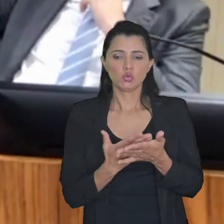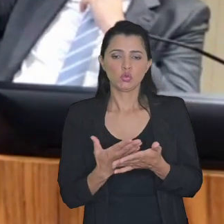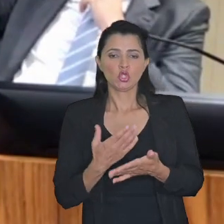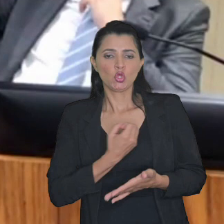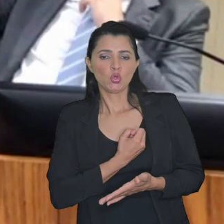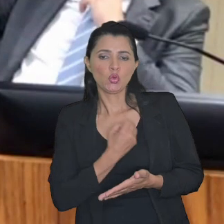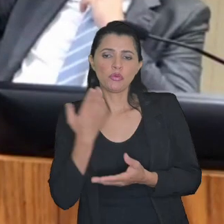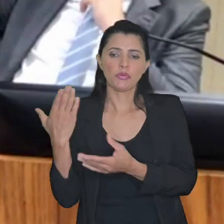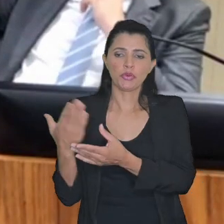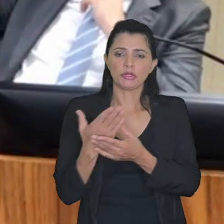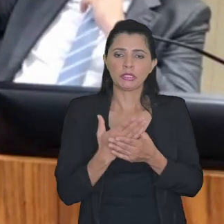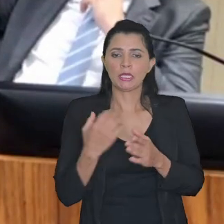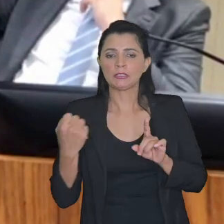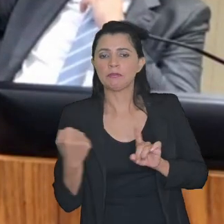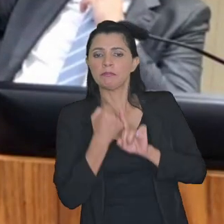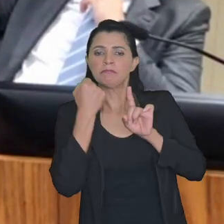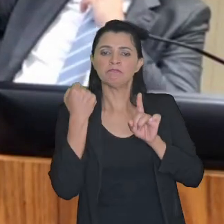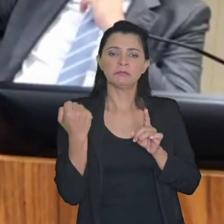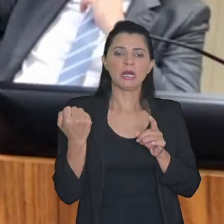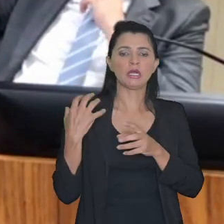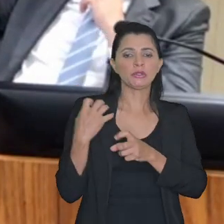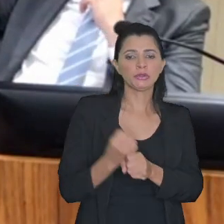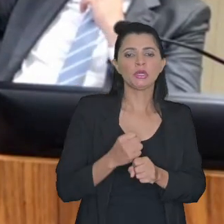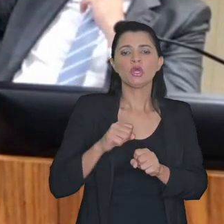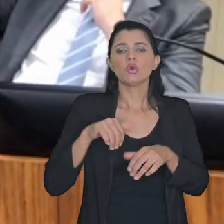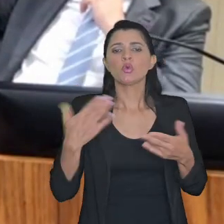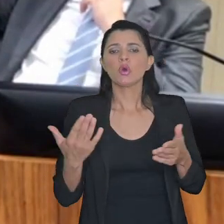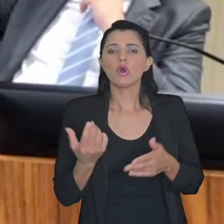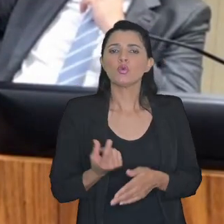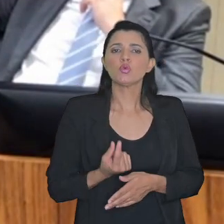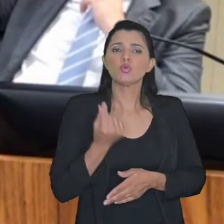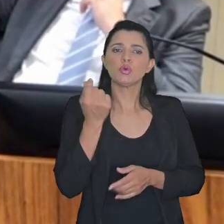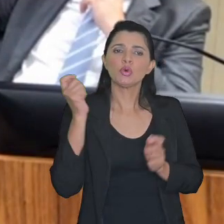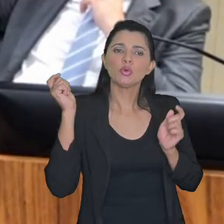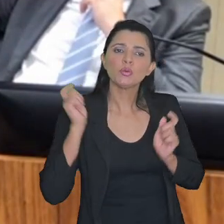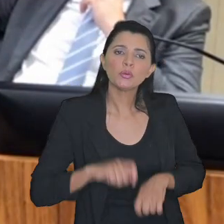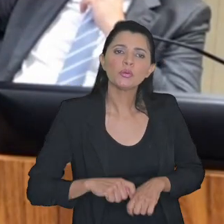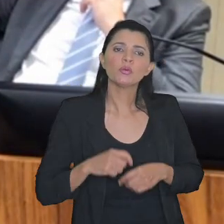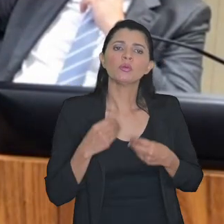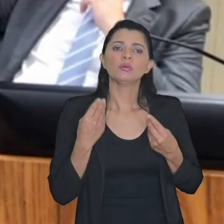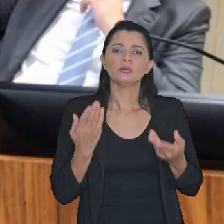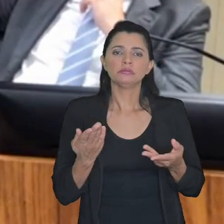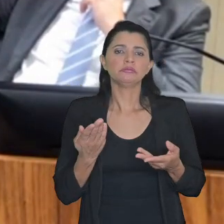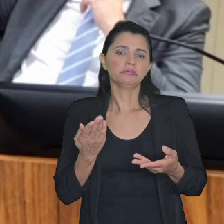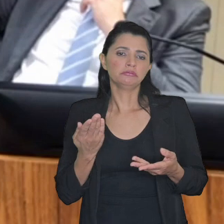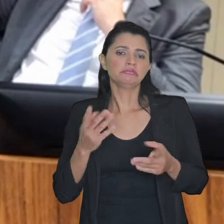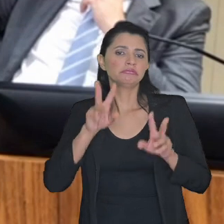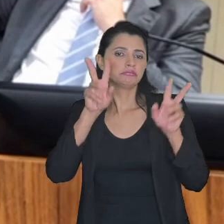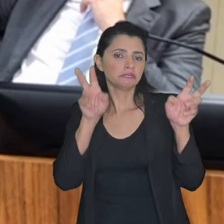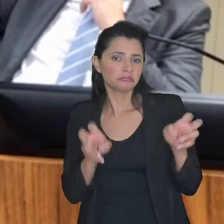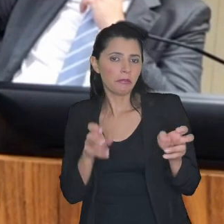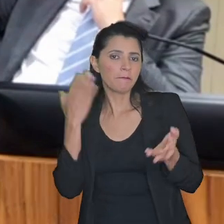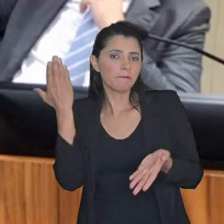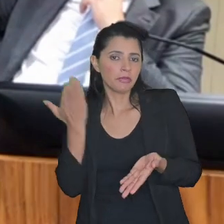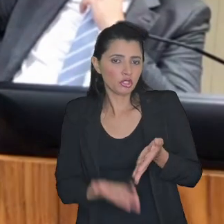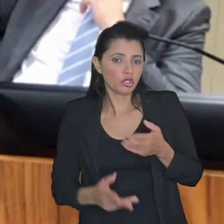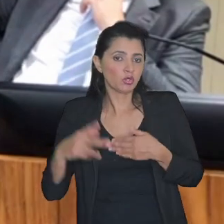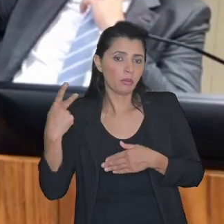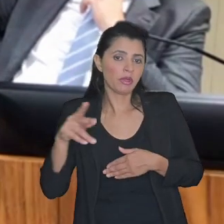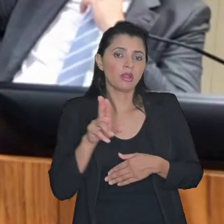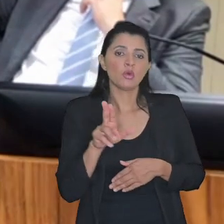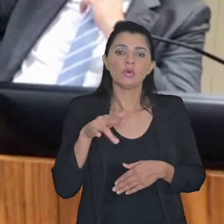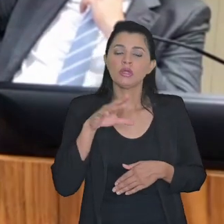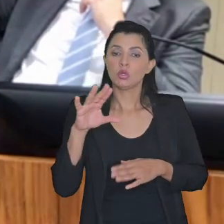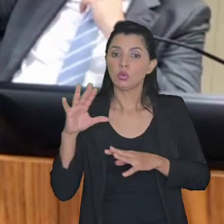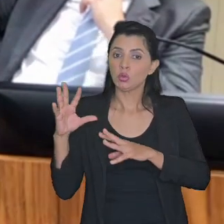de números de processo impacto orçamentário qual é o valor que seria potencialmente aspas perdido pela